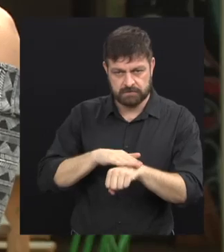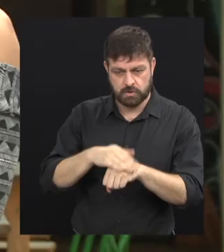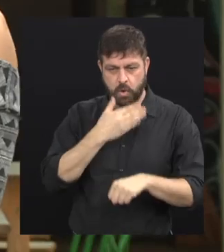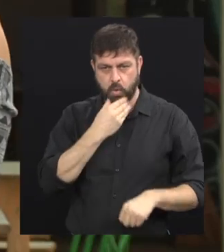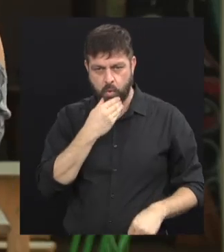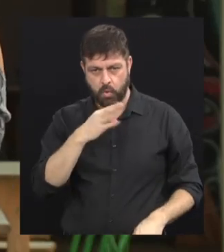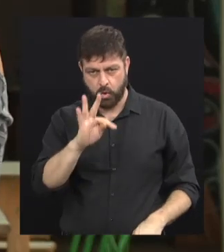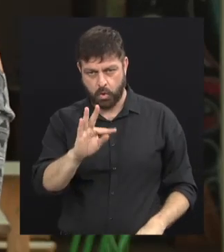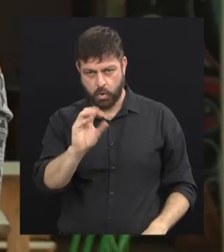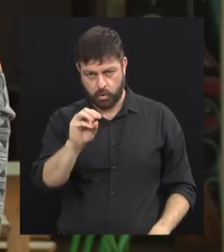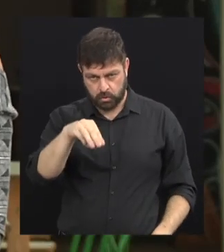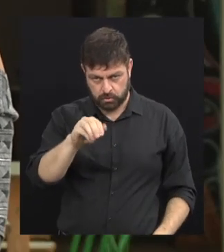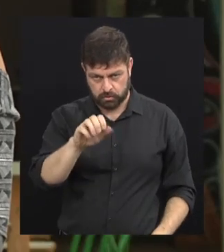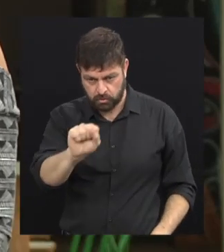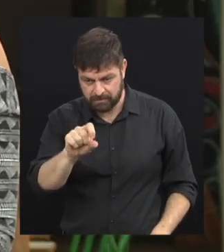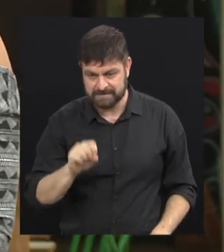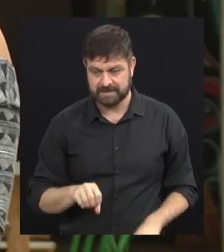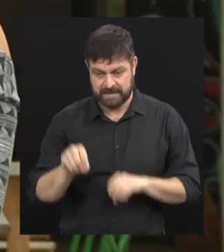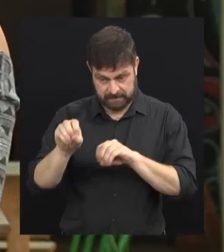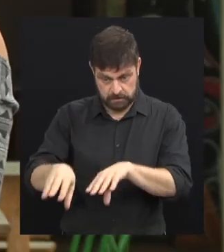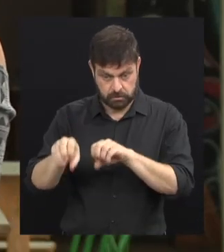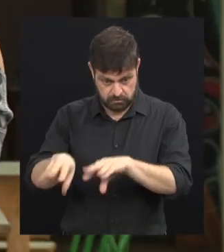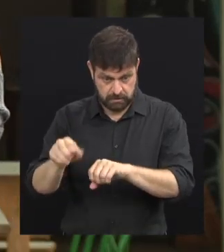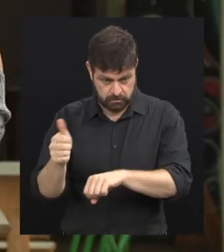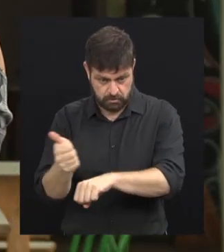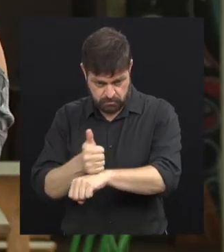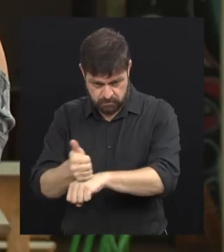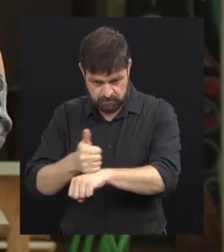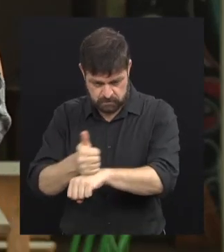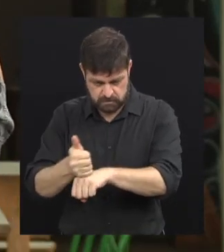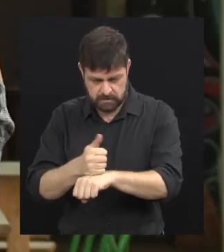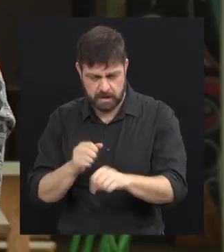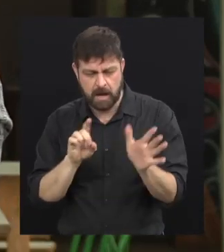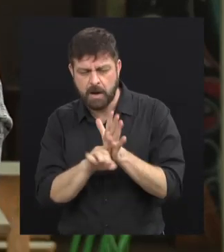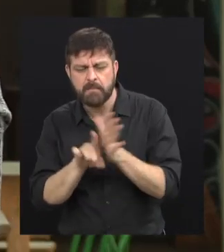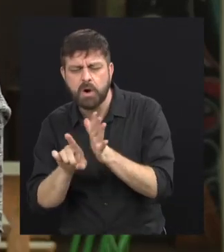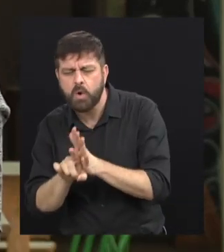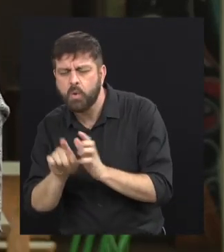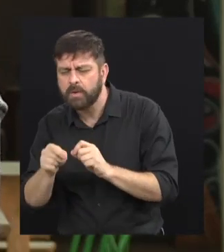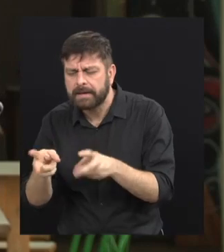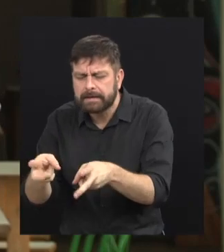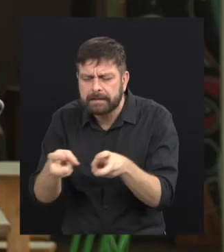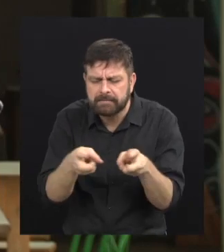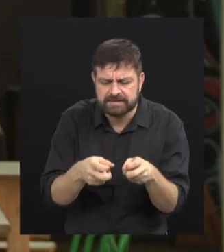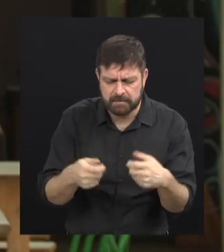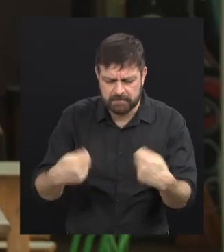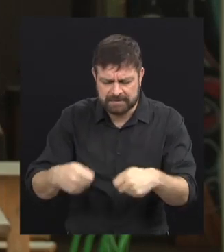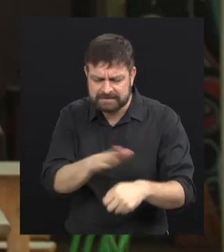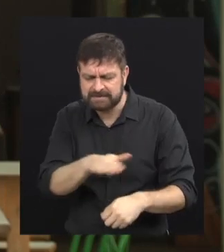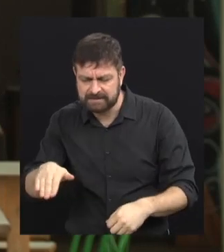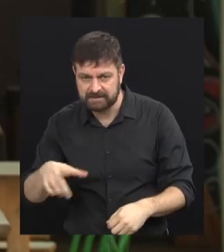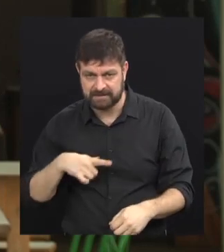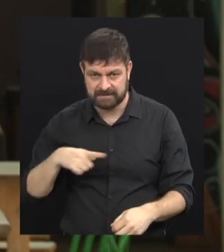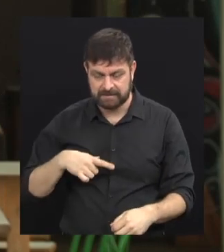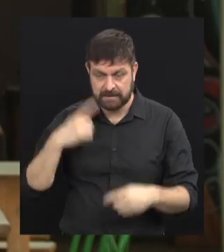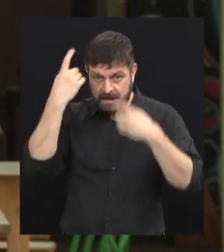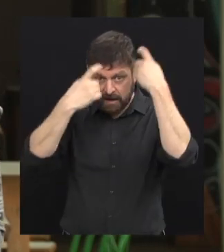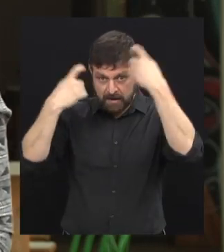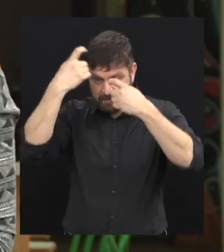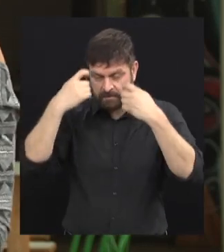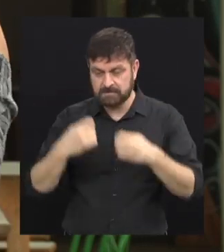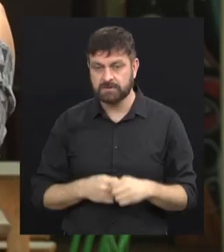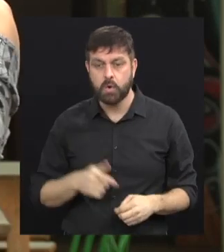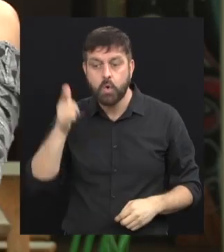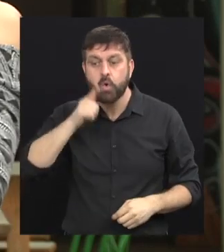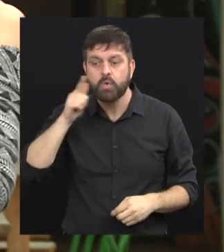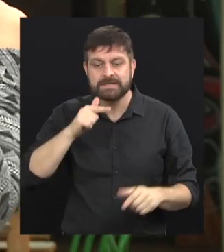bloco também, que é um dos educadores de vocês. Quais as necessidades que ele mais observa das crianças? Ele falou que existe uma grande preocupação com o mercado de